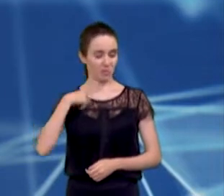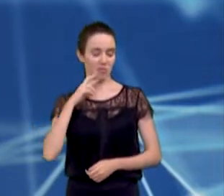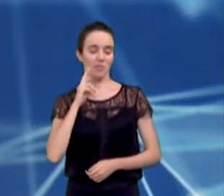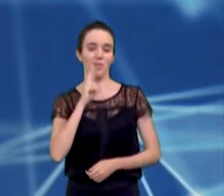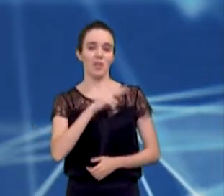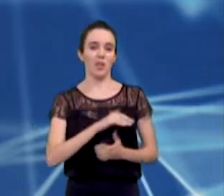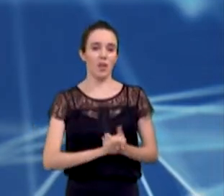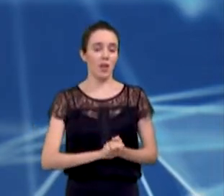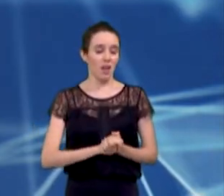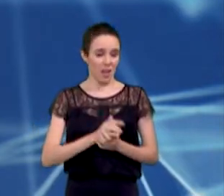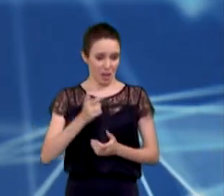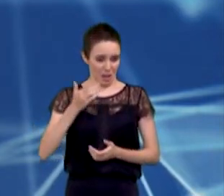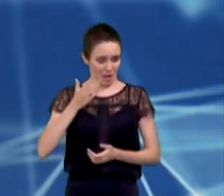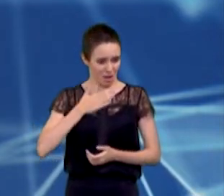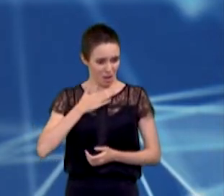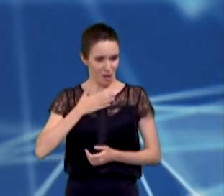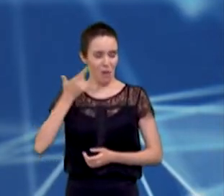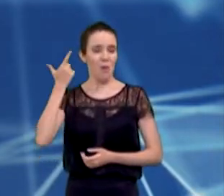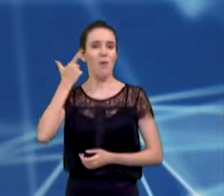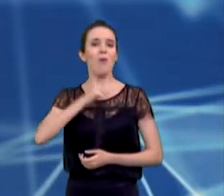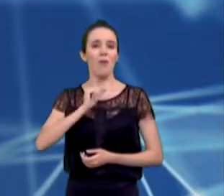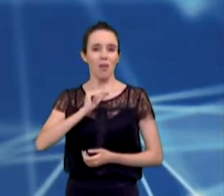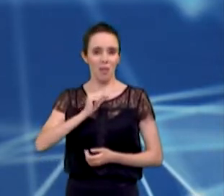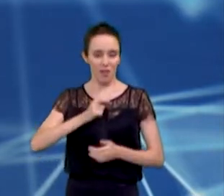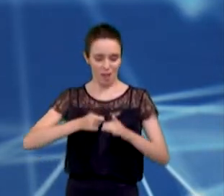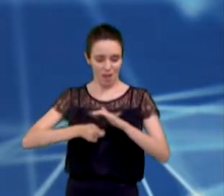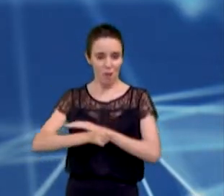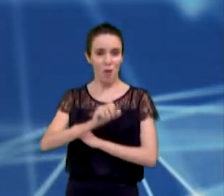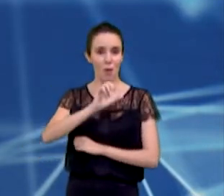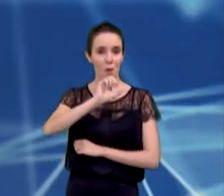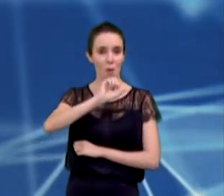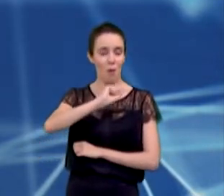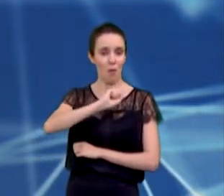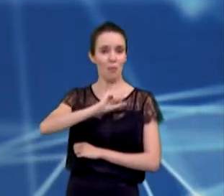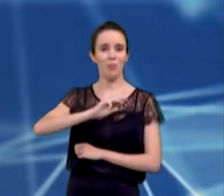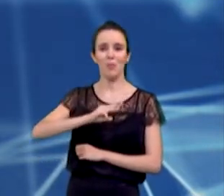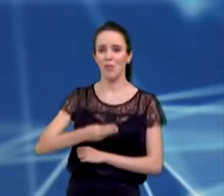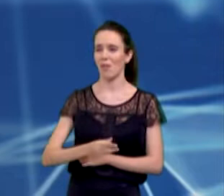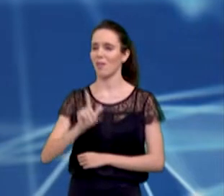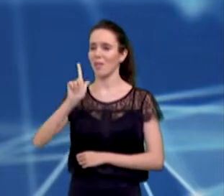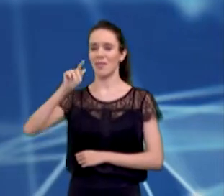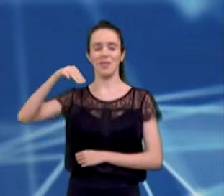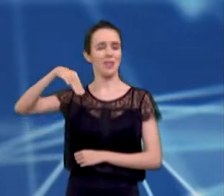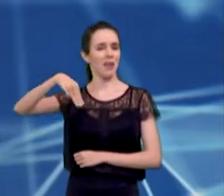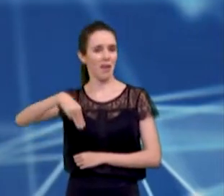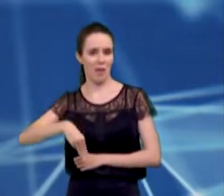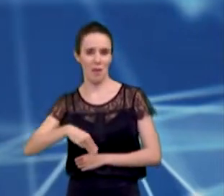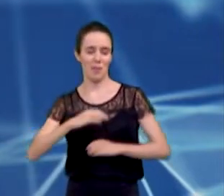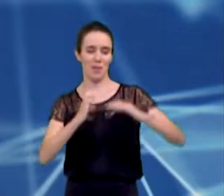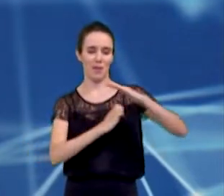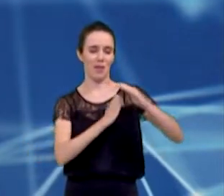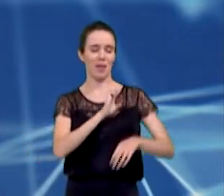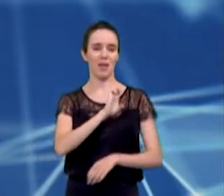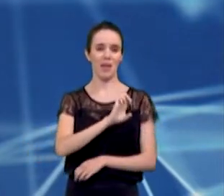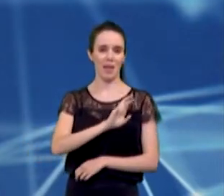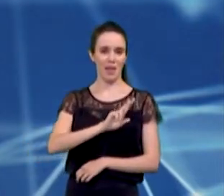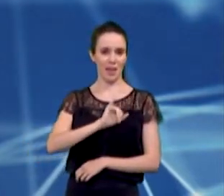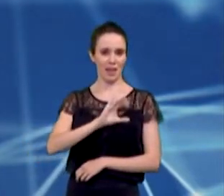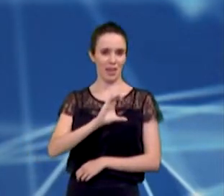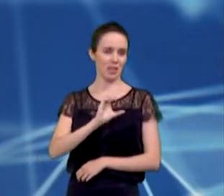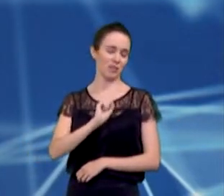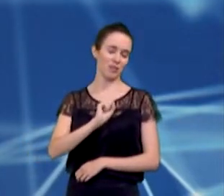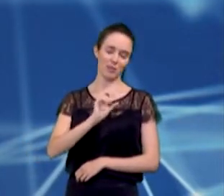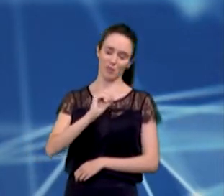captamos oito bilhões em investimentos. Poderia citar algumas, GM, seis bilhões, Ericsson, um bilhão, Prolinde, 150